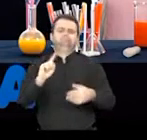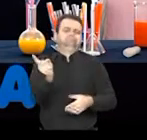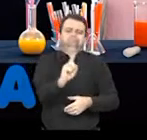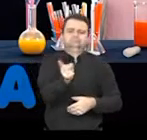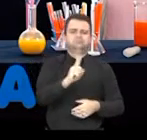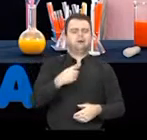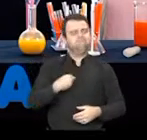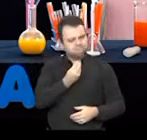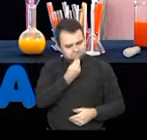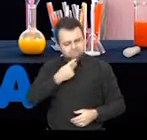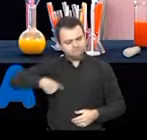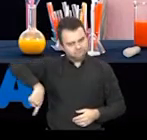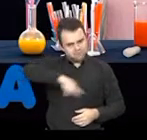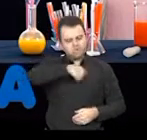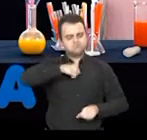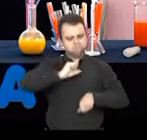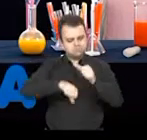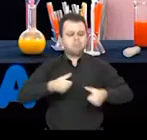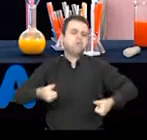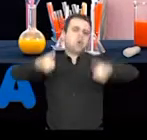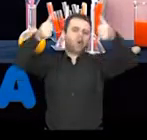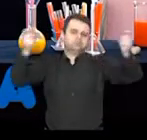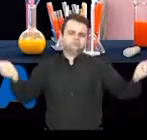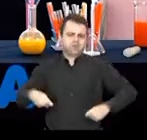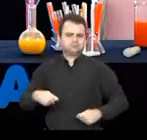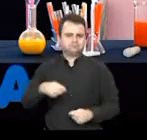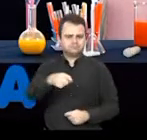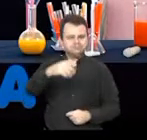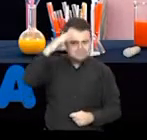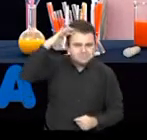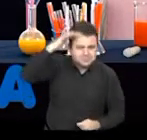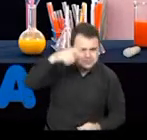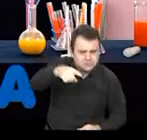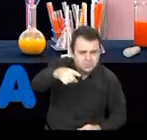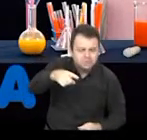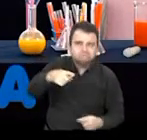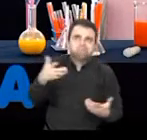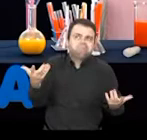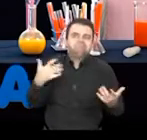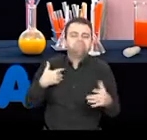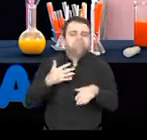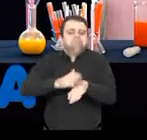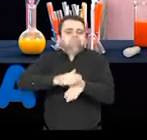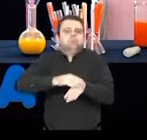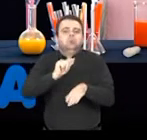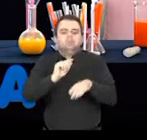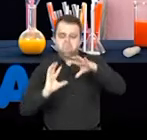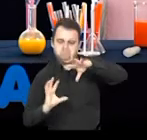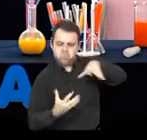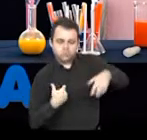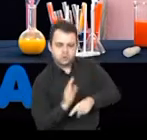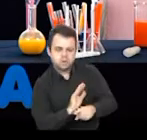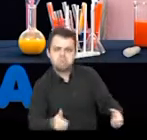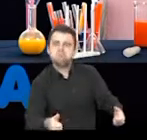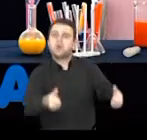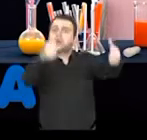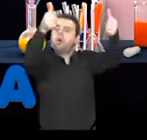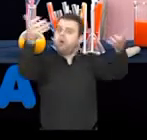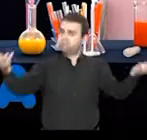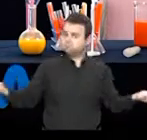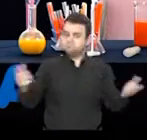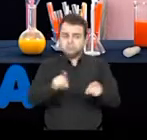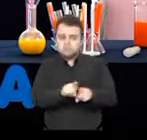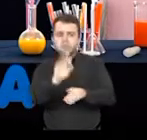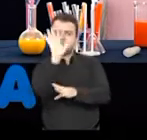temos uma chance de mudar e mudar para melhor. Já pensou o que você pode fazer para que o mundo seja melhor para